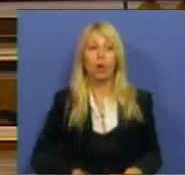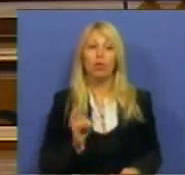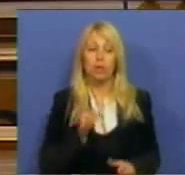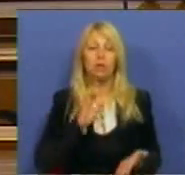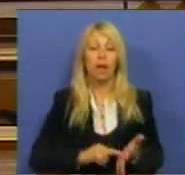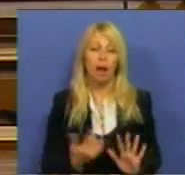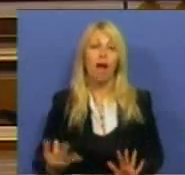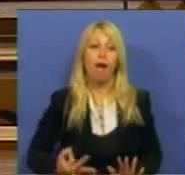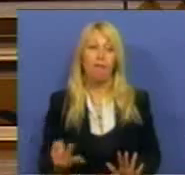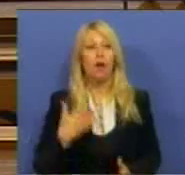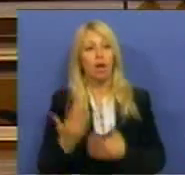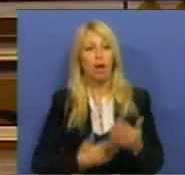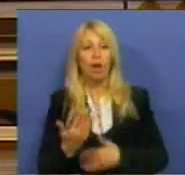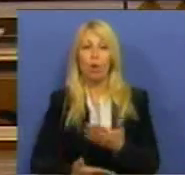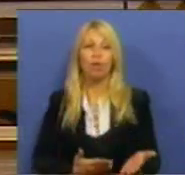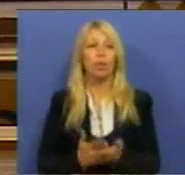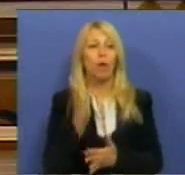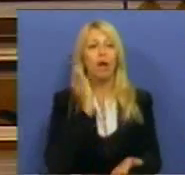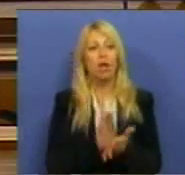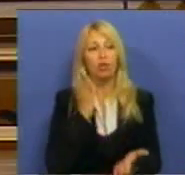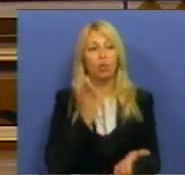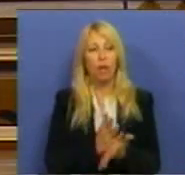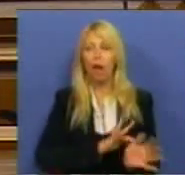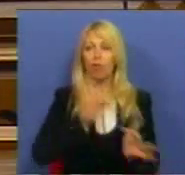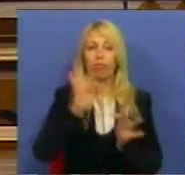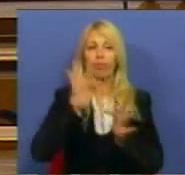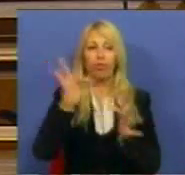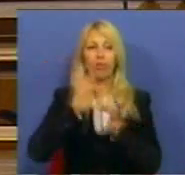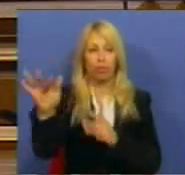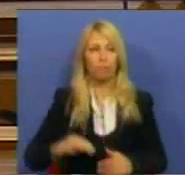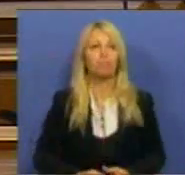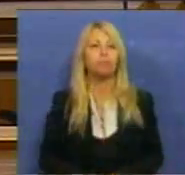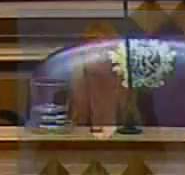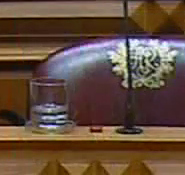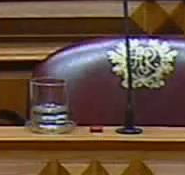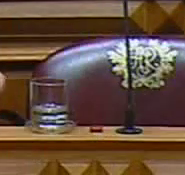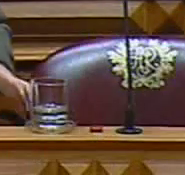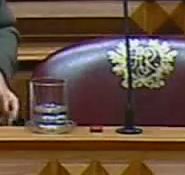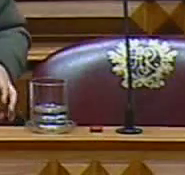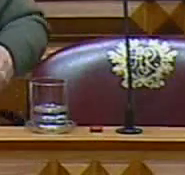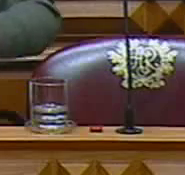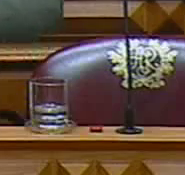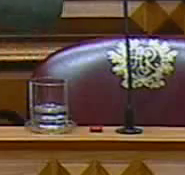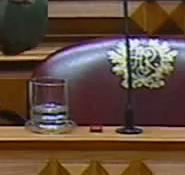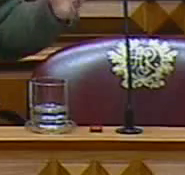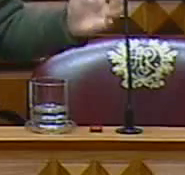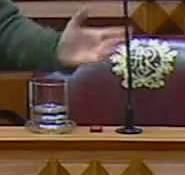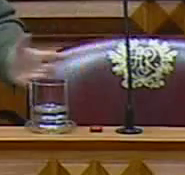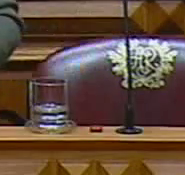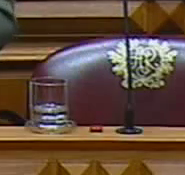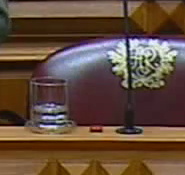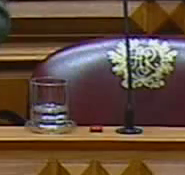com certeza, de continuar a estudar os fluxos migratórios. Há com certeza necessidades de